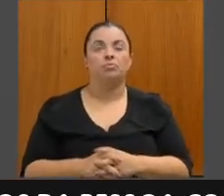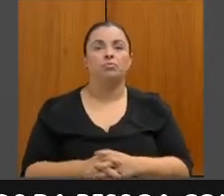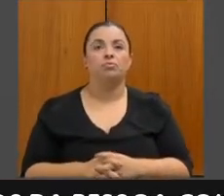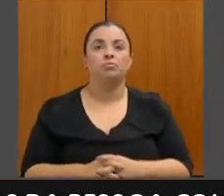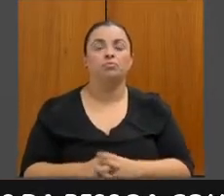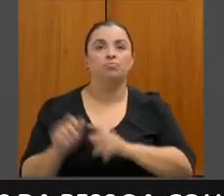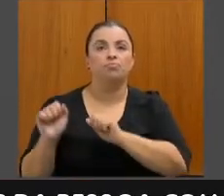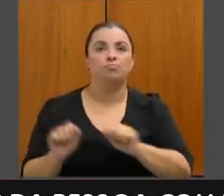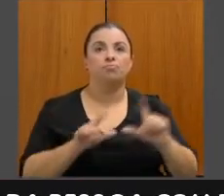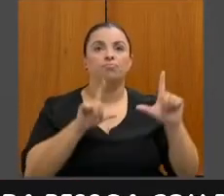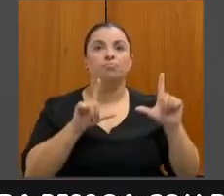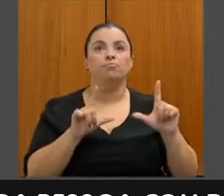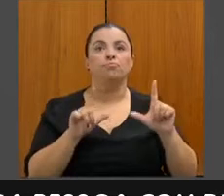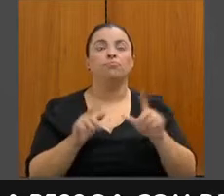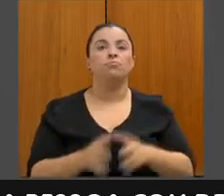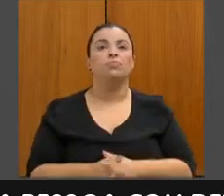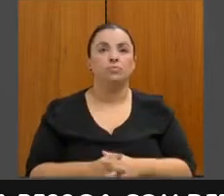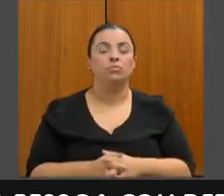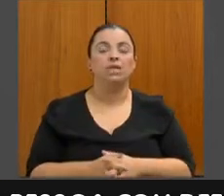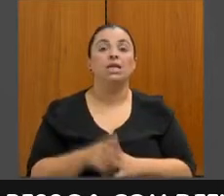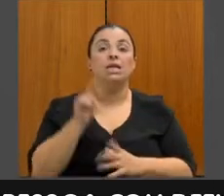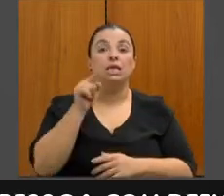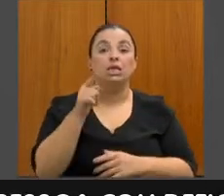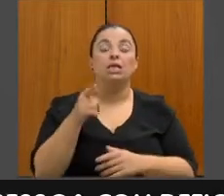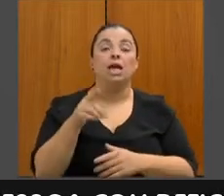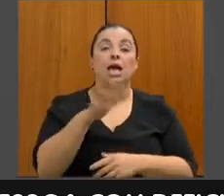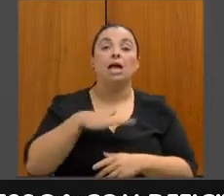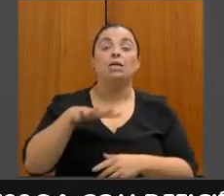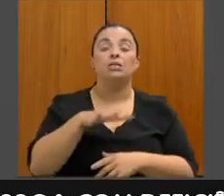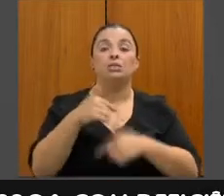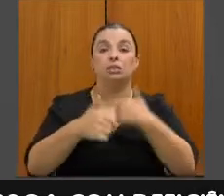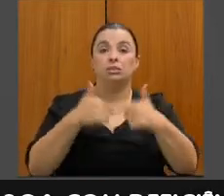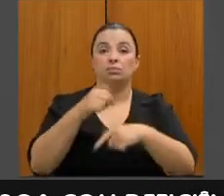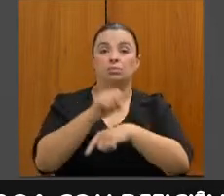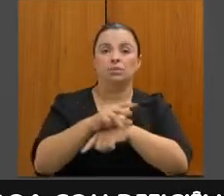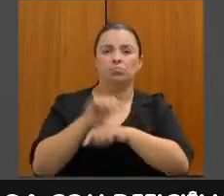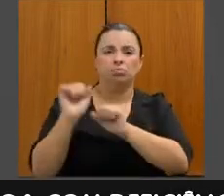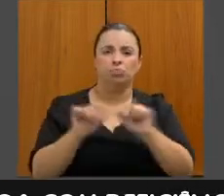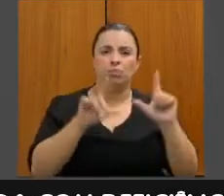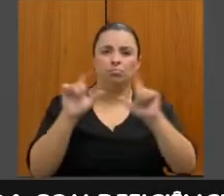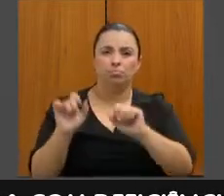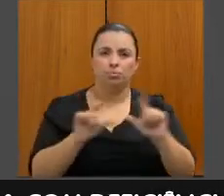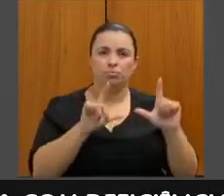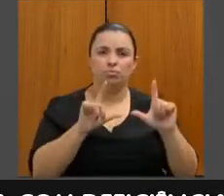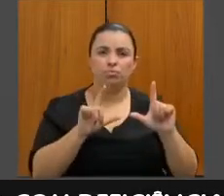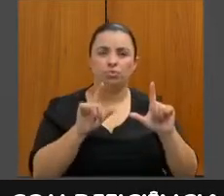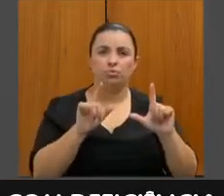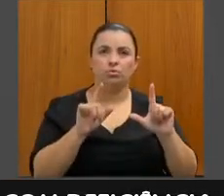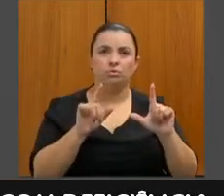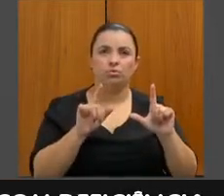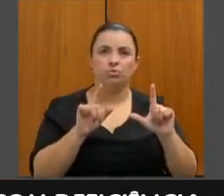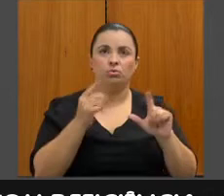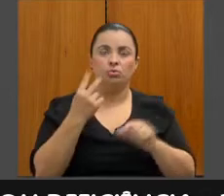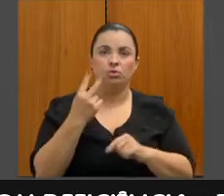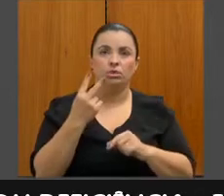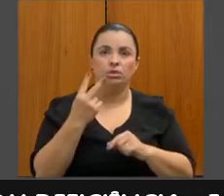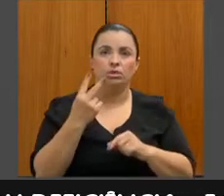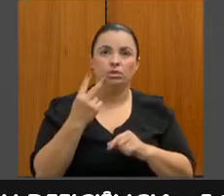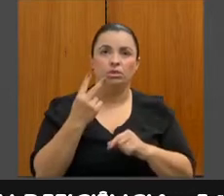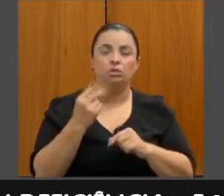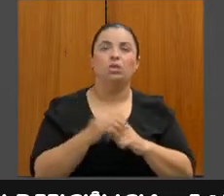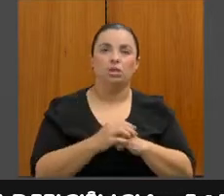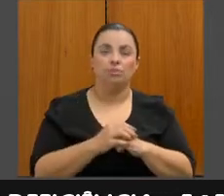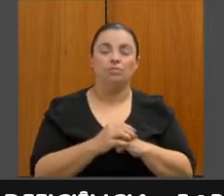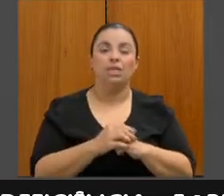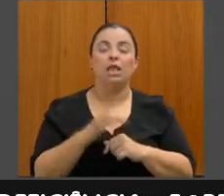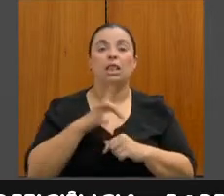E aí, dentro da área de trabalho e emprego, pode dar mais dois cliques, pelo menos, dentro da política de trabalho e emprego, a